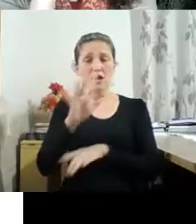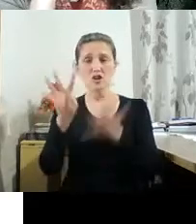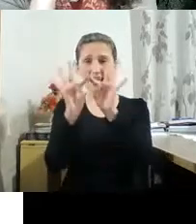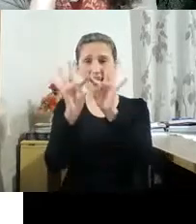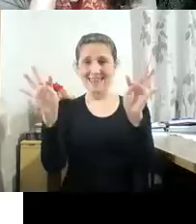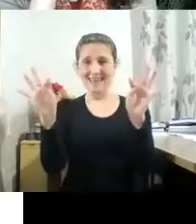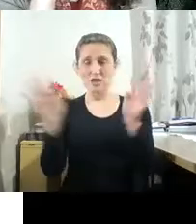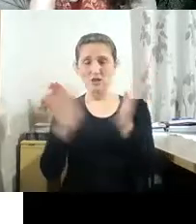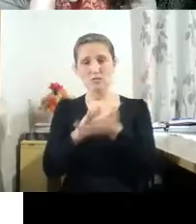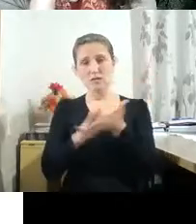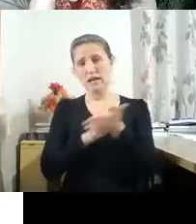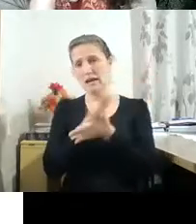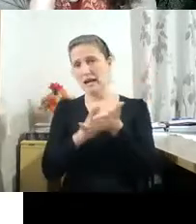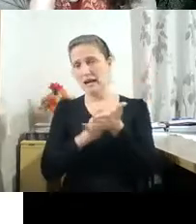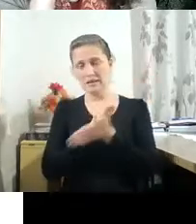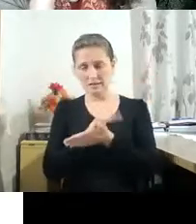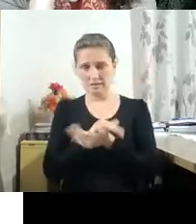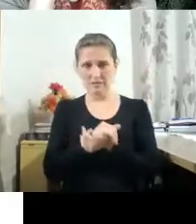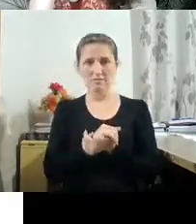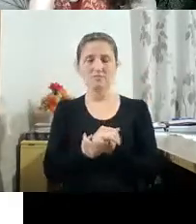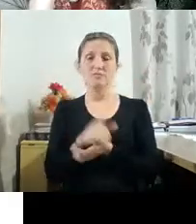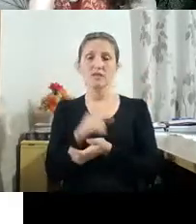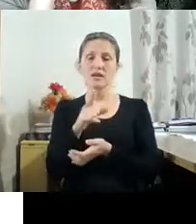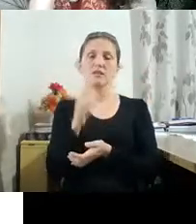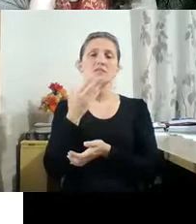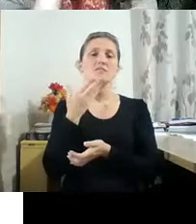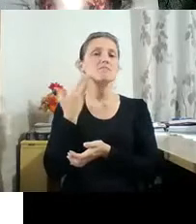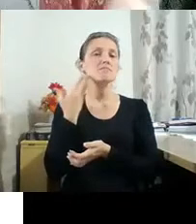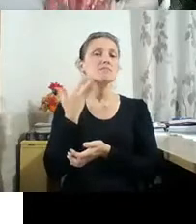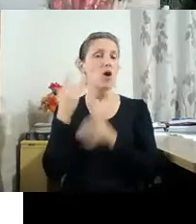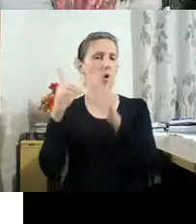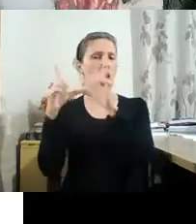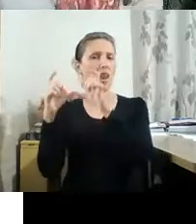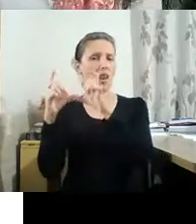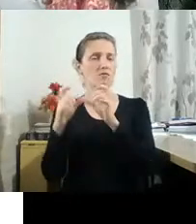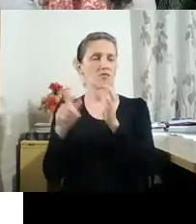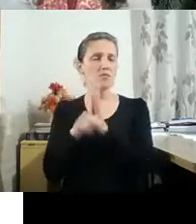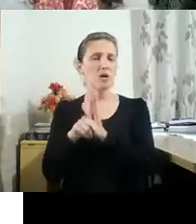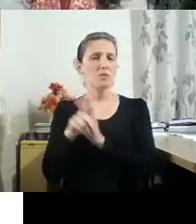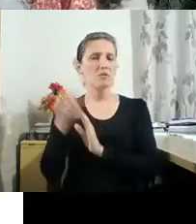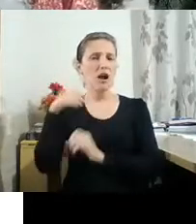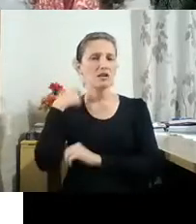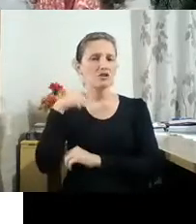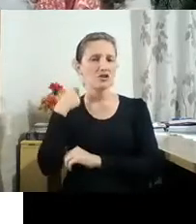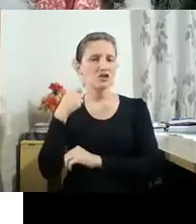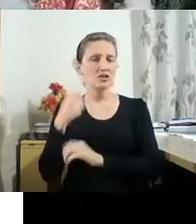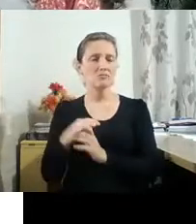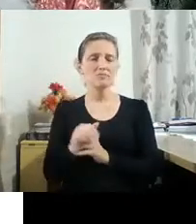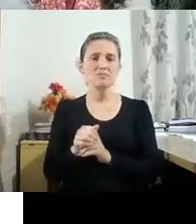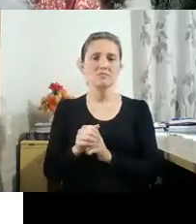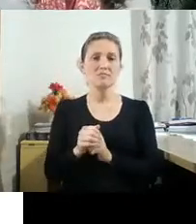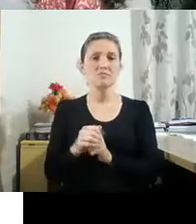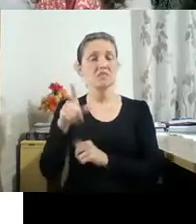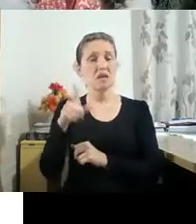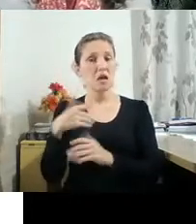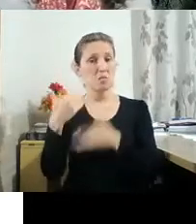dentro do campo do livro de artista, considerado dentro do campo do livro de artista. Então, a gente está falando de uma atualidade do Boris, de